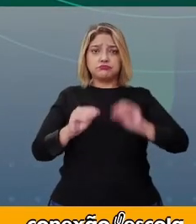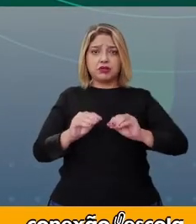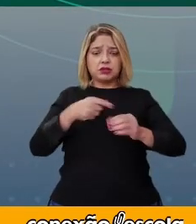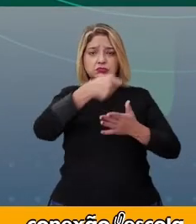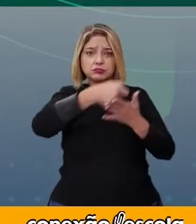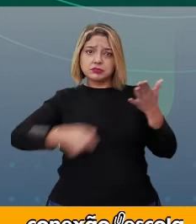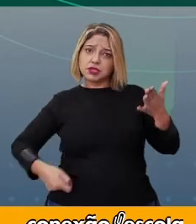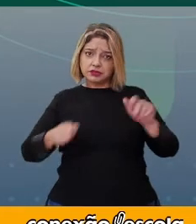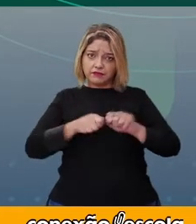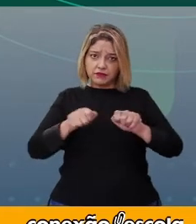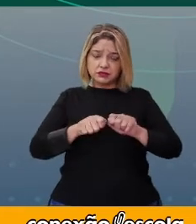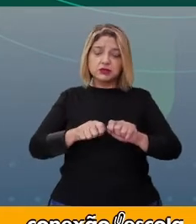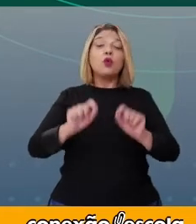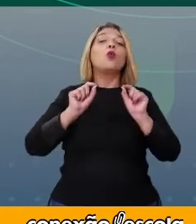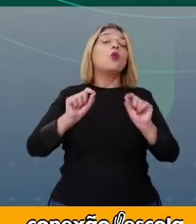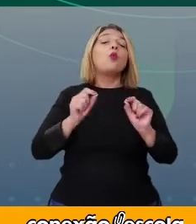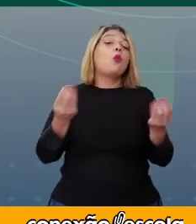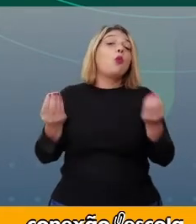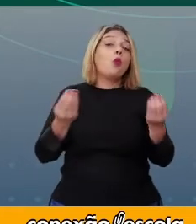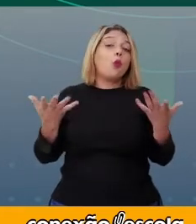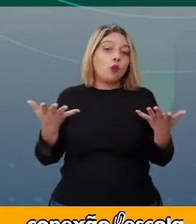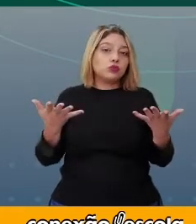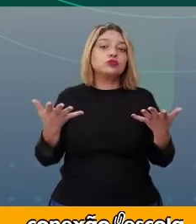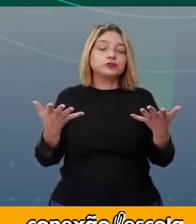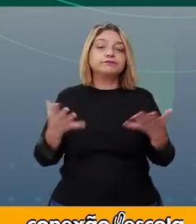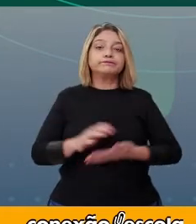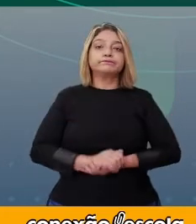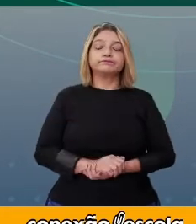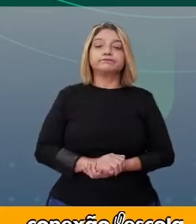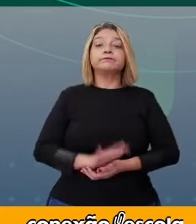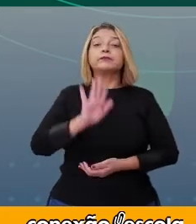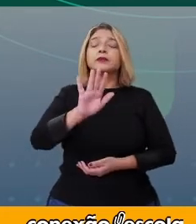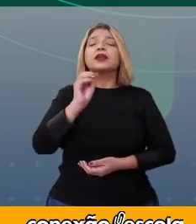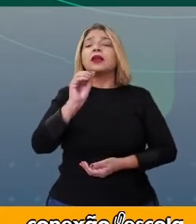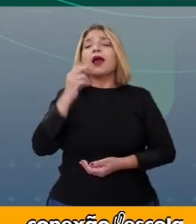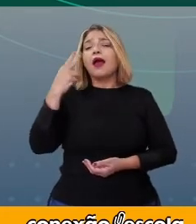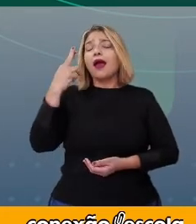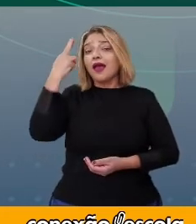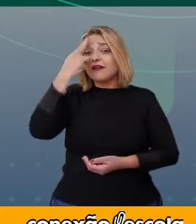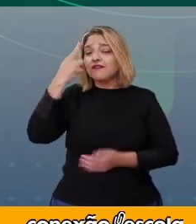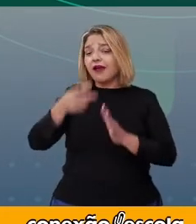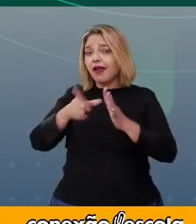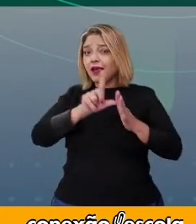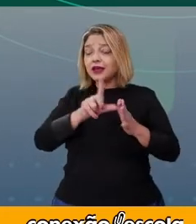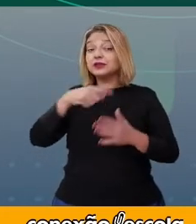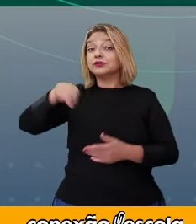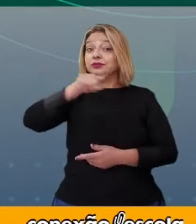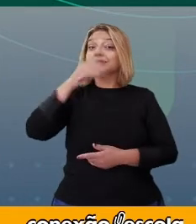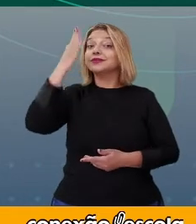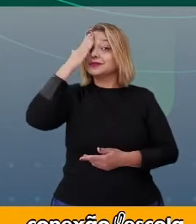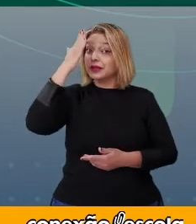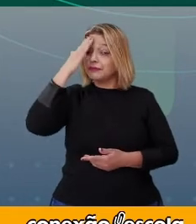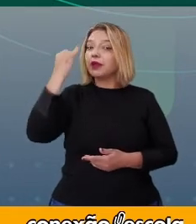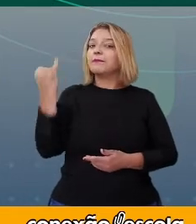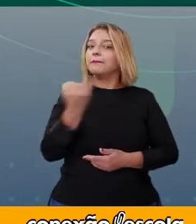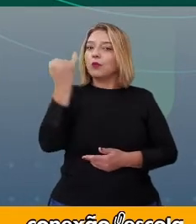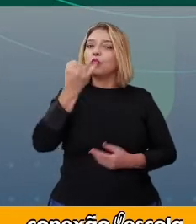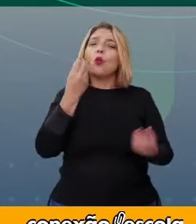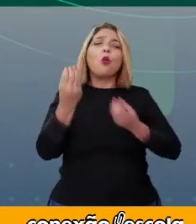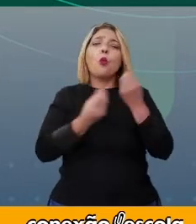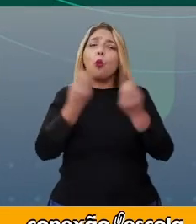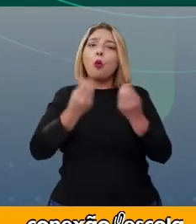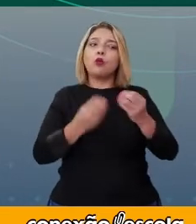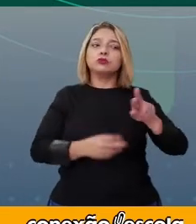situações? Então, antes de refletir sobre isso, é importante diferenciar, classificar